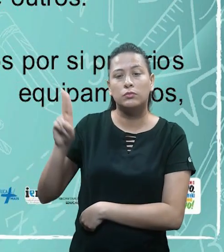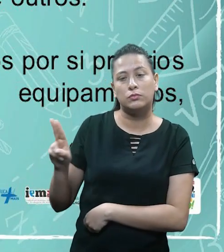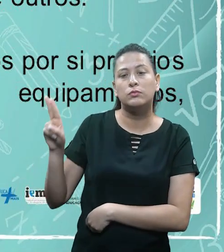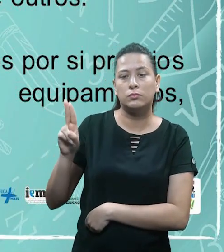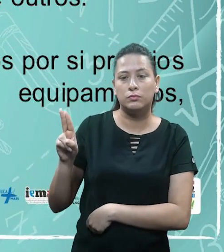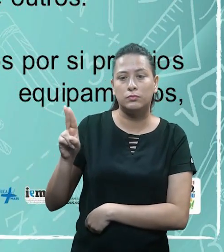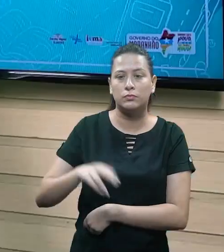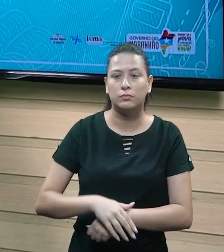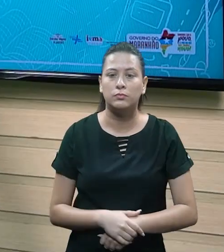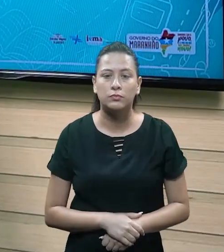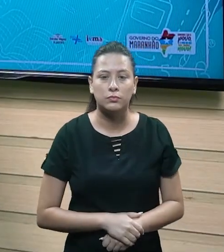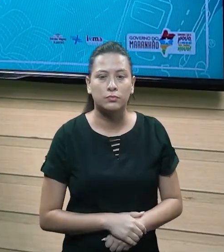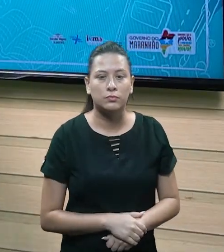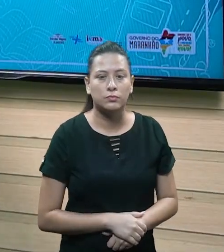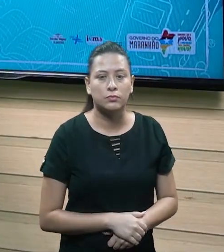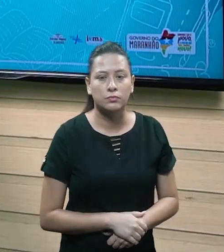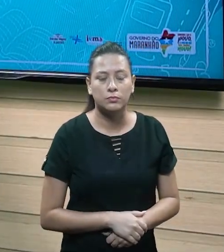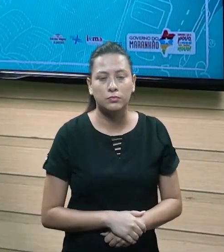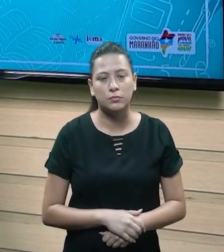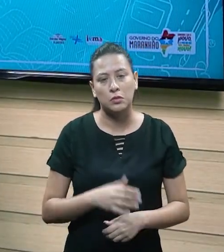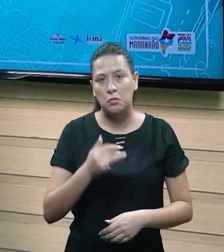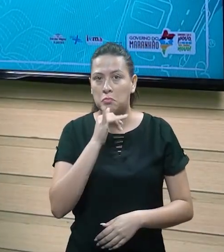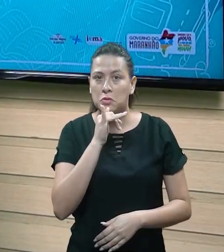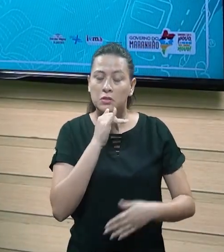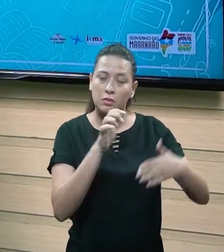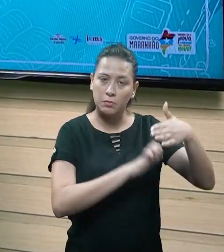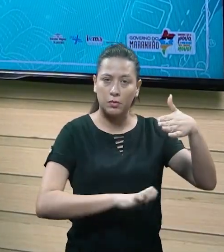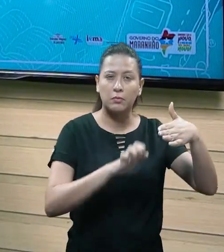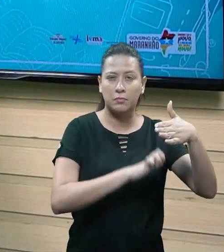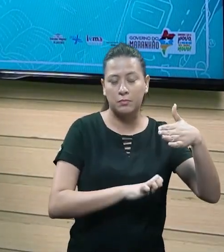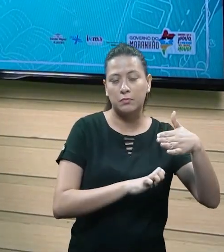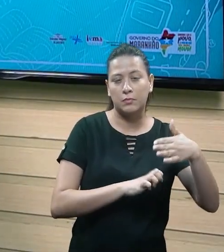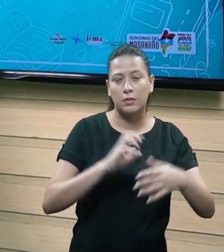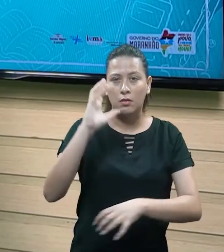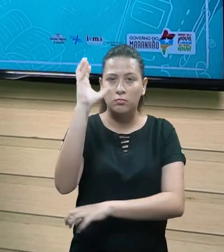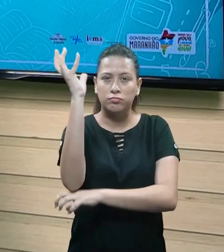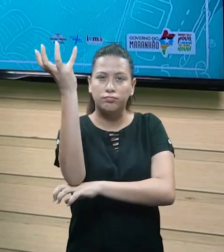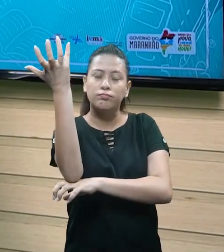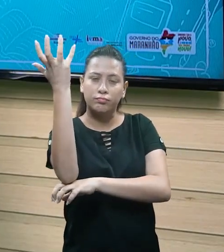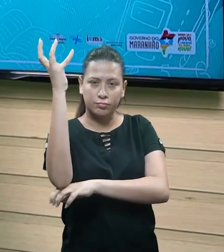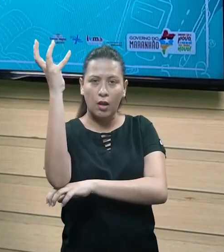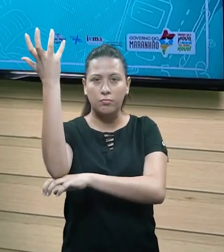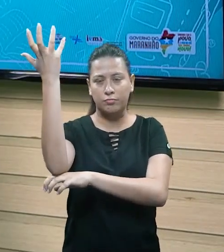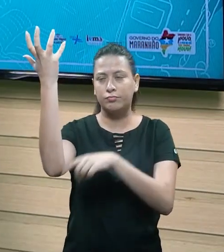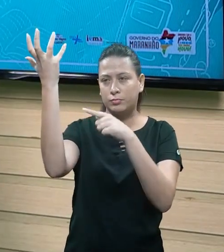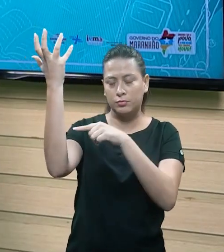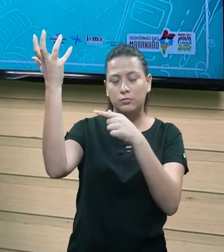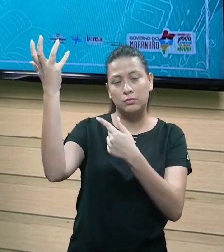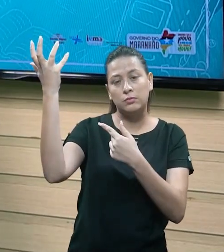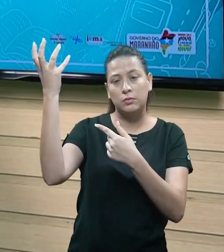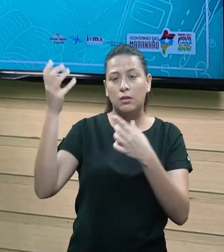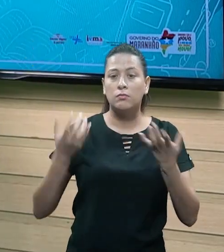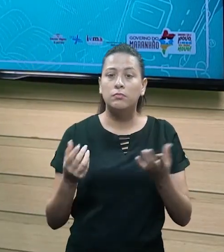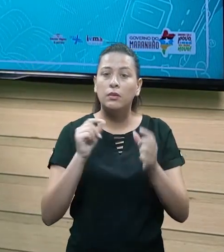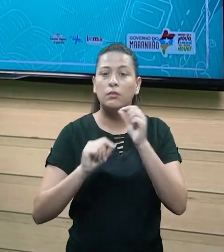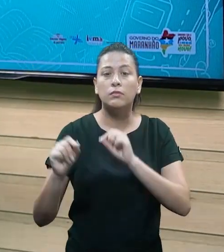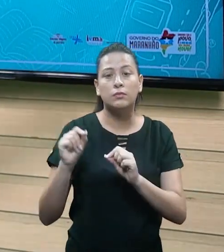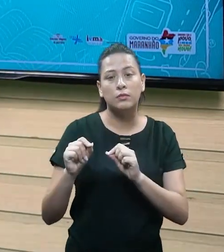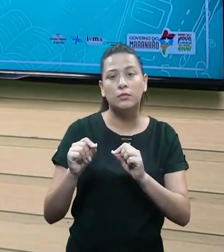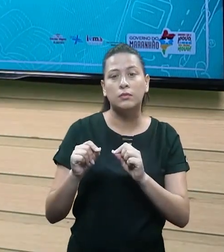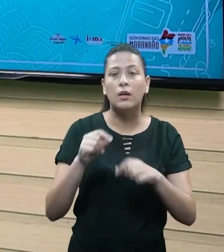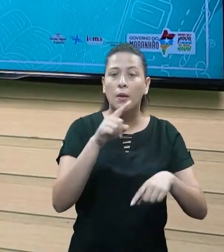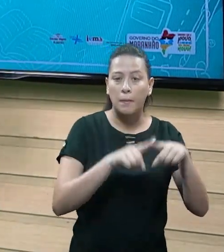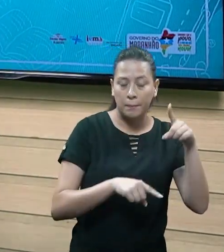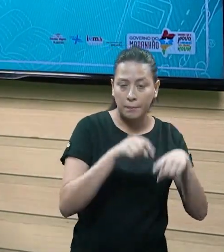agricultura, por exemplo, que faz as plantações lá de um determinado fruto, de um determinado produto, beleza? Isso vai ser